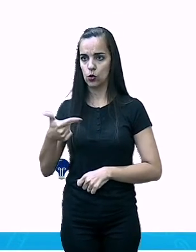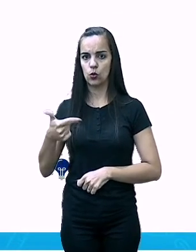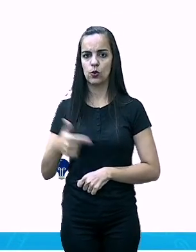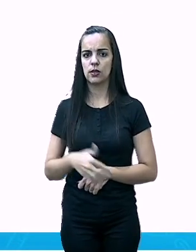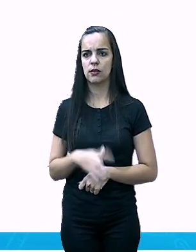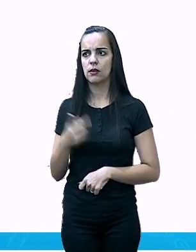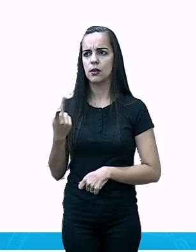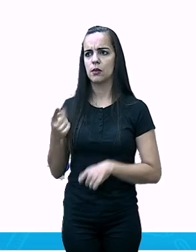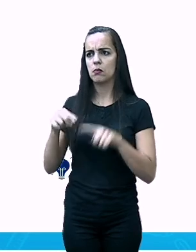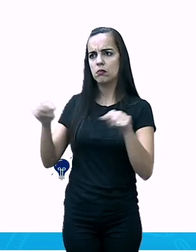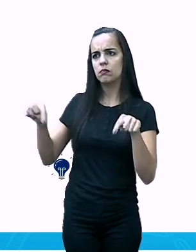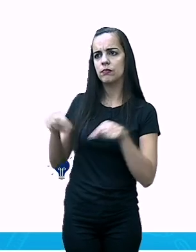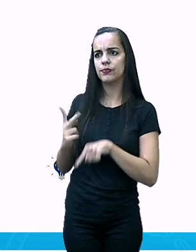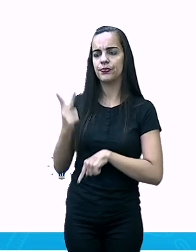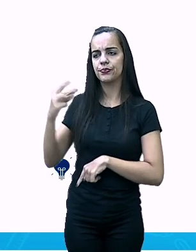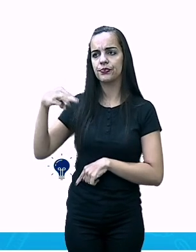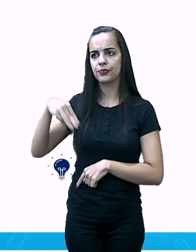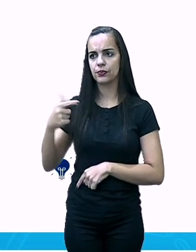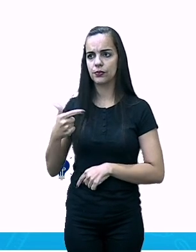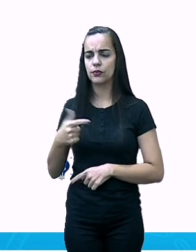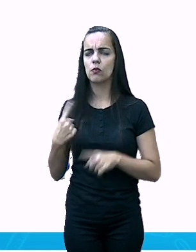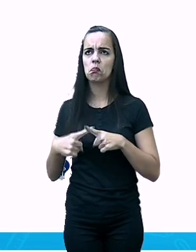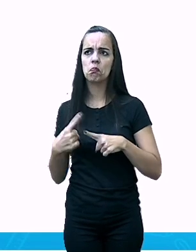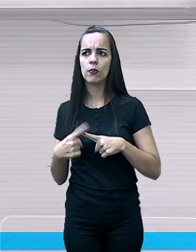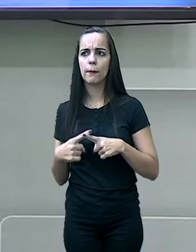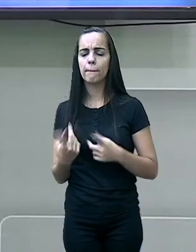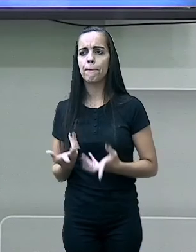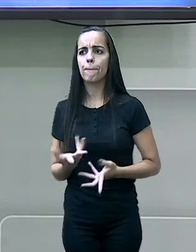você observar nisso, porque